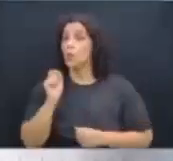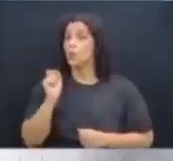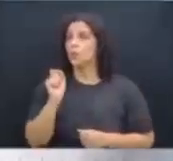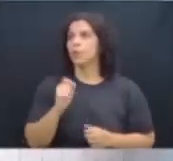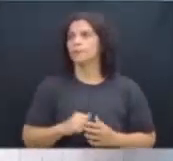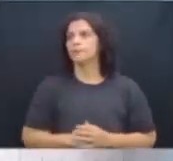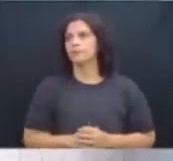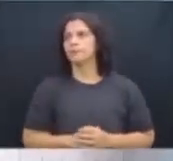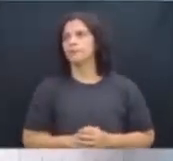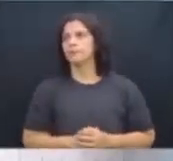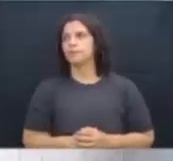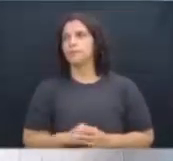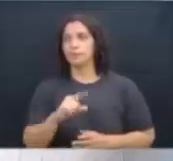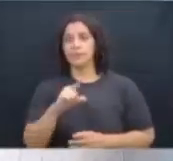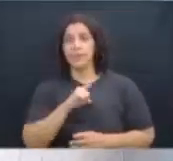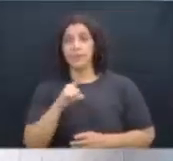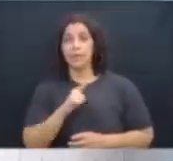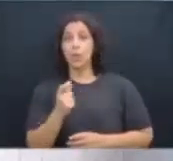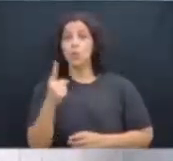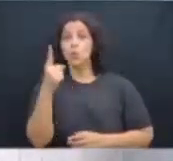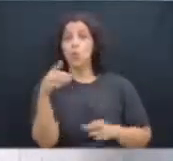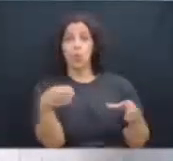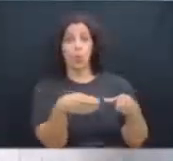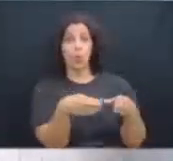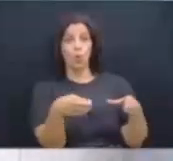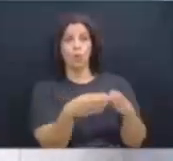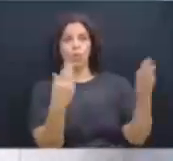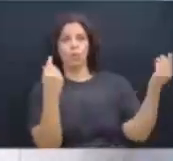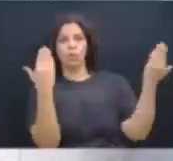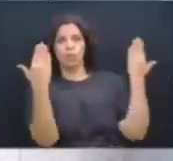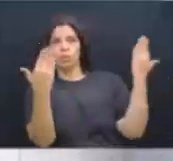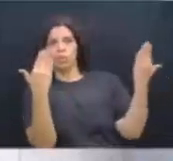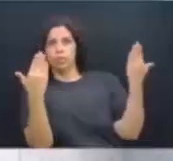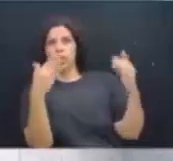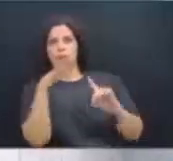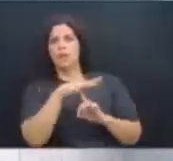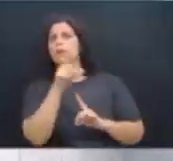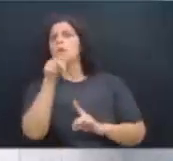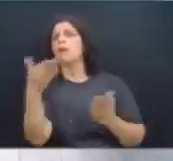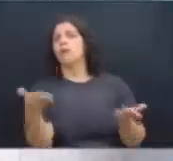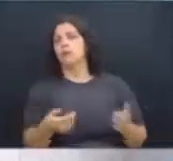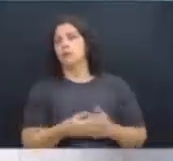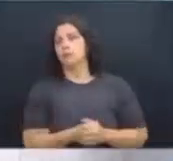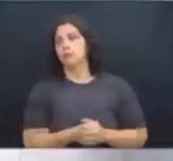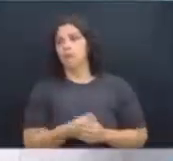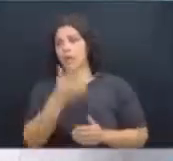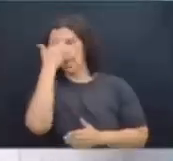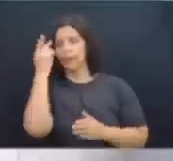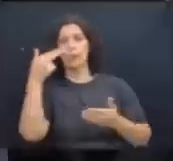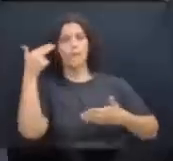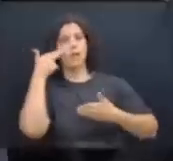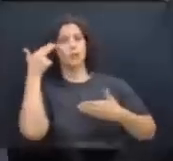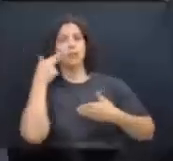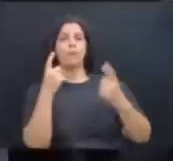só tem uma classe de gente que deve estar preocupada com isso no Paraná. Quem é? Os bandidos.